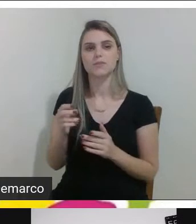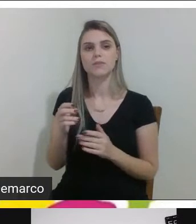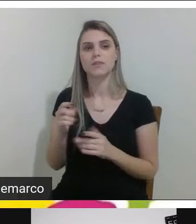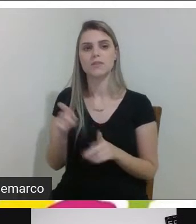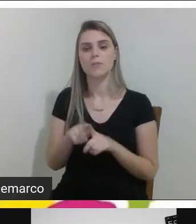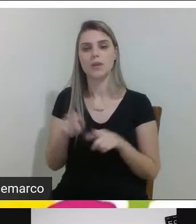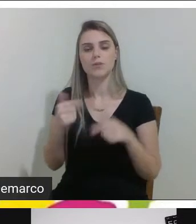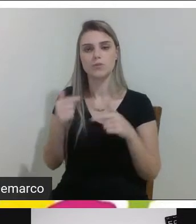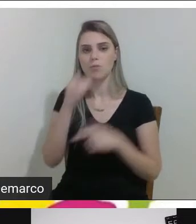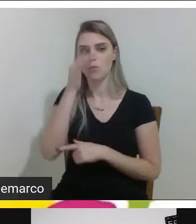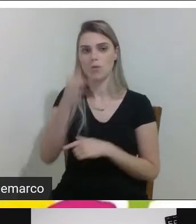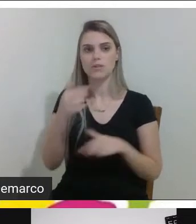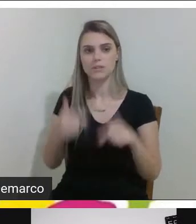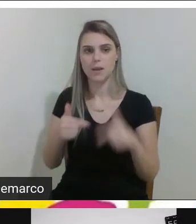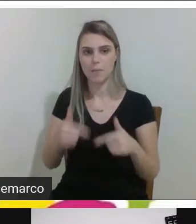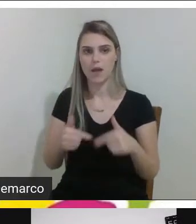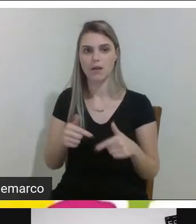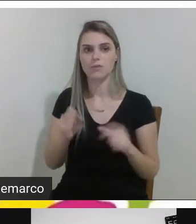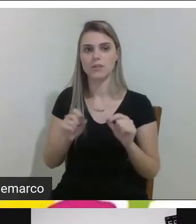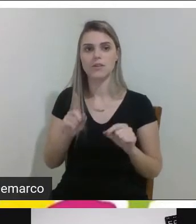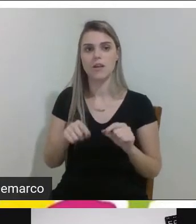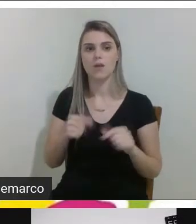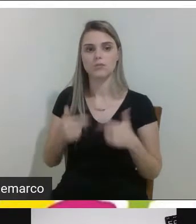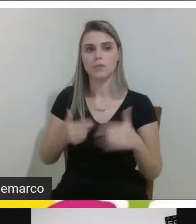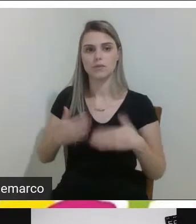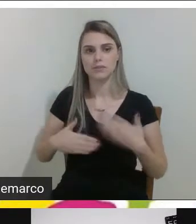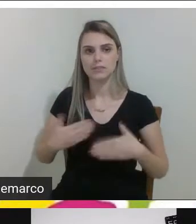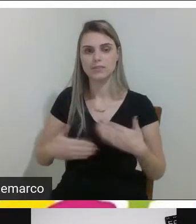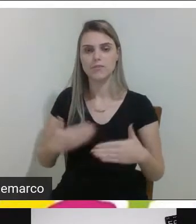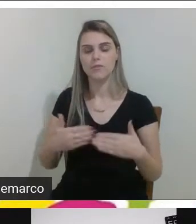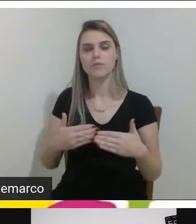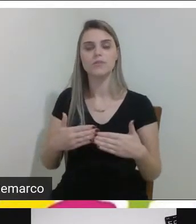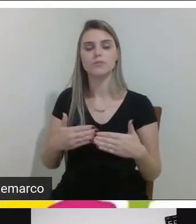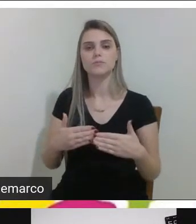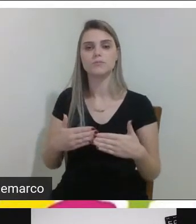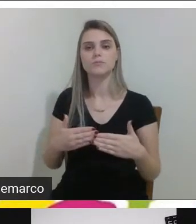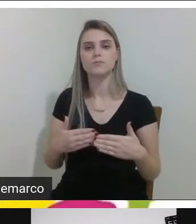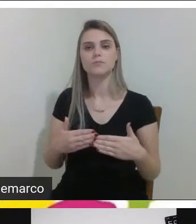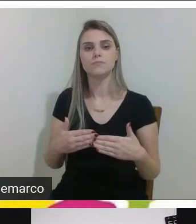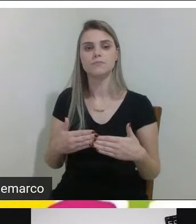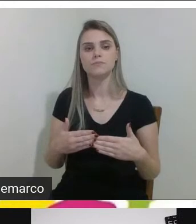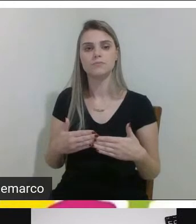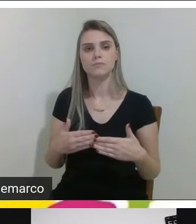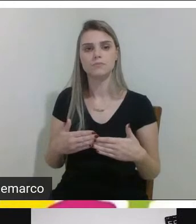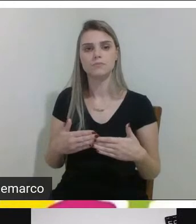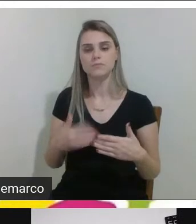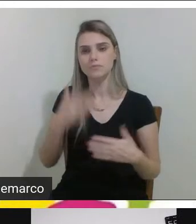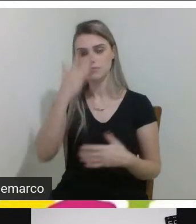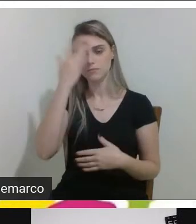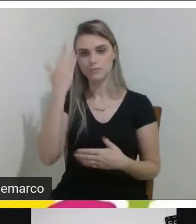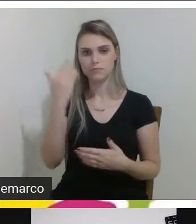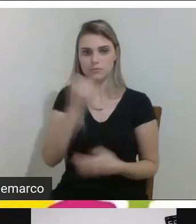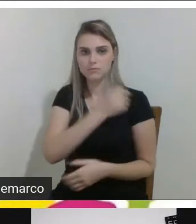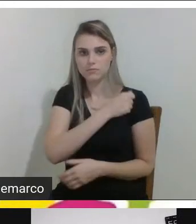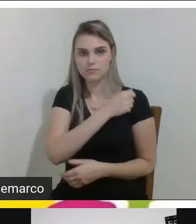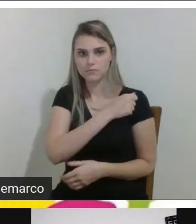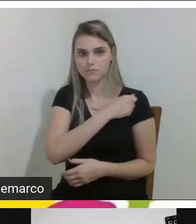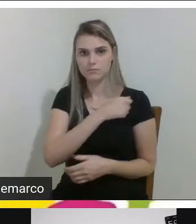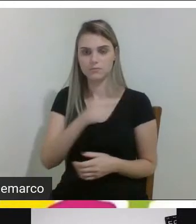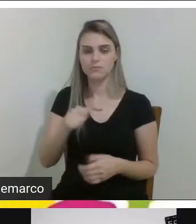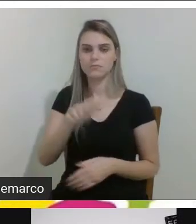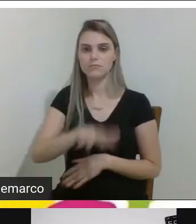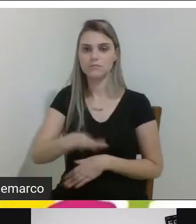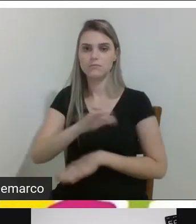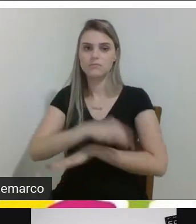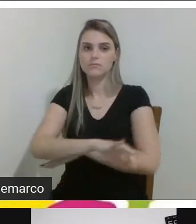trabalho que é um trabalho desenvolvido com um acadêmico né da área da engenharia